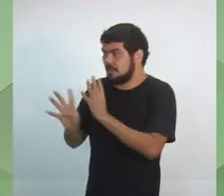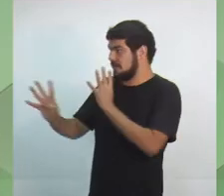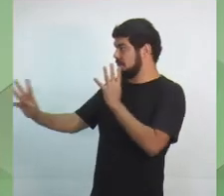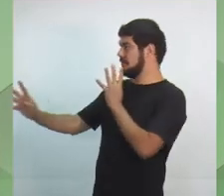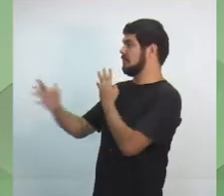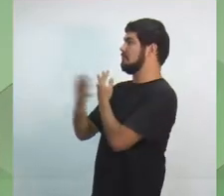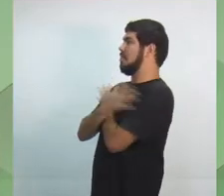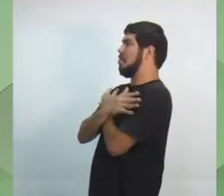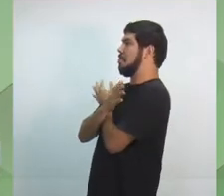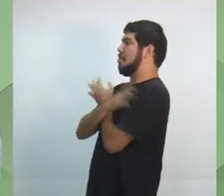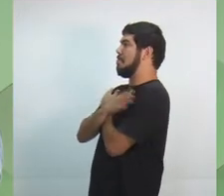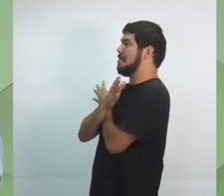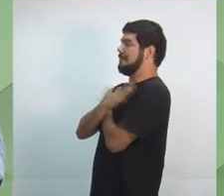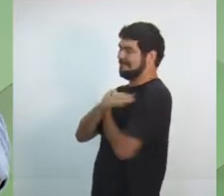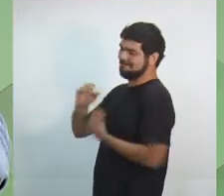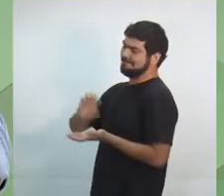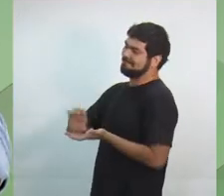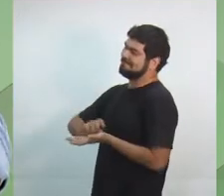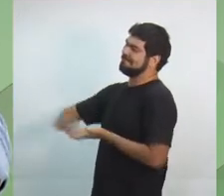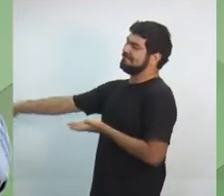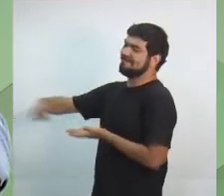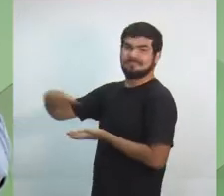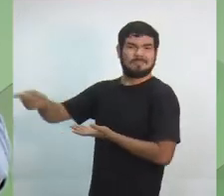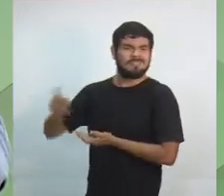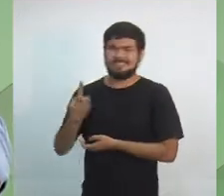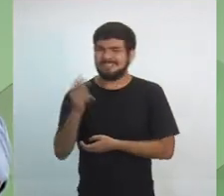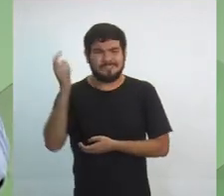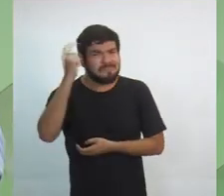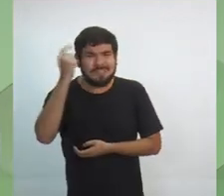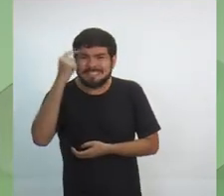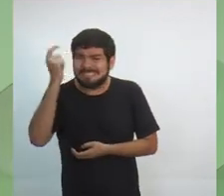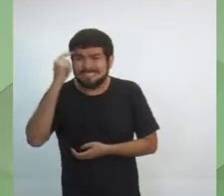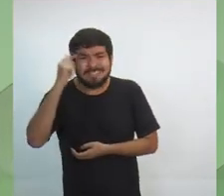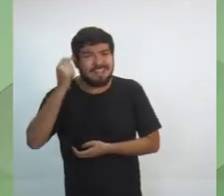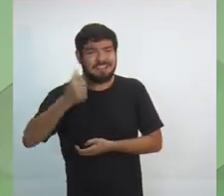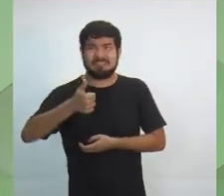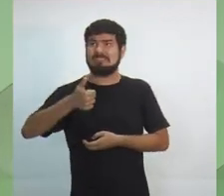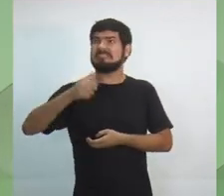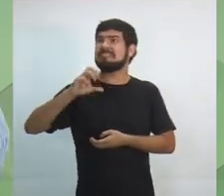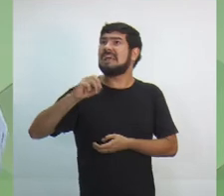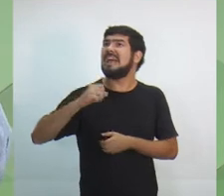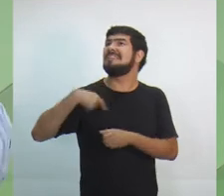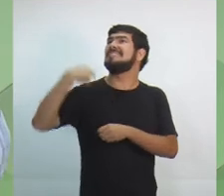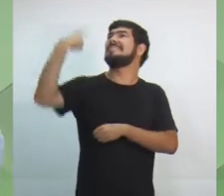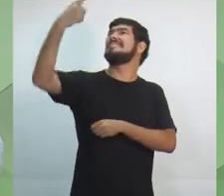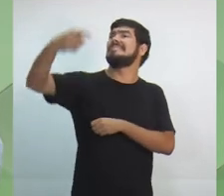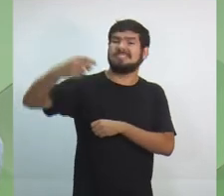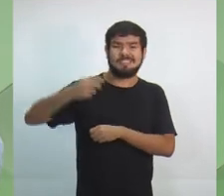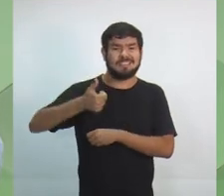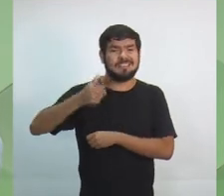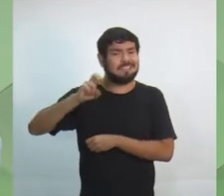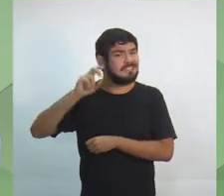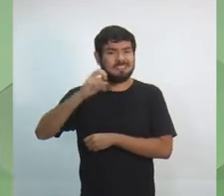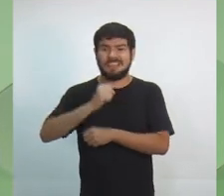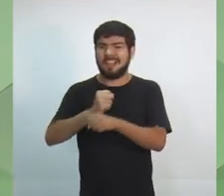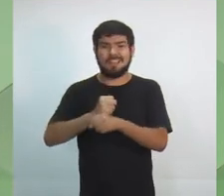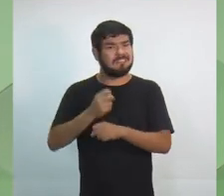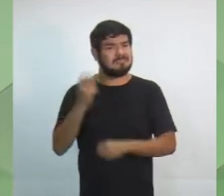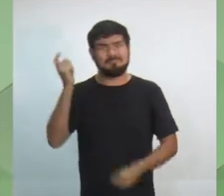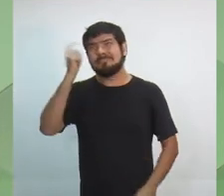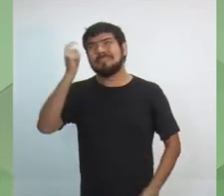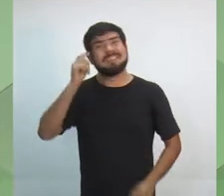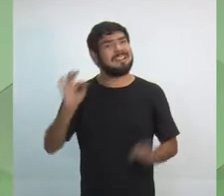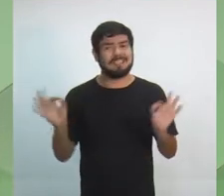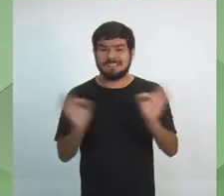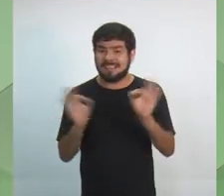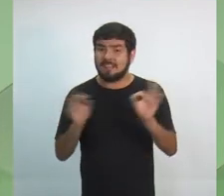desemprego. Não pensaram em 10, 15 anos depois dos seus mandatos. E é assim que a gente tem que trabalhar. A gente tem que trabalhar